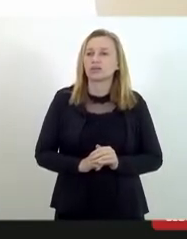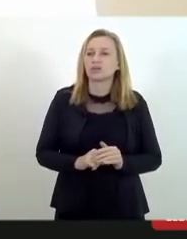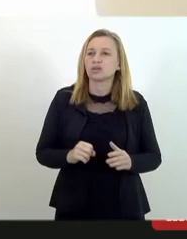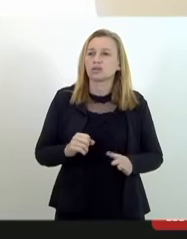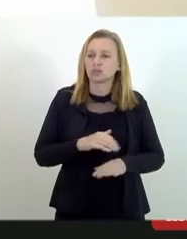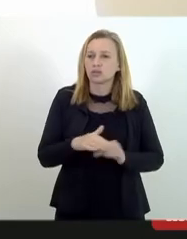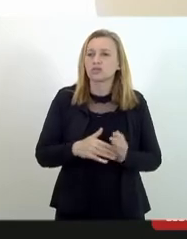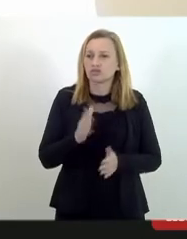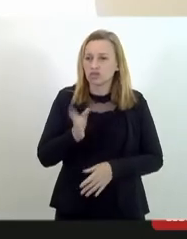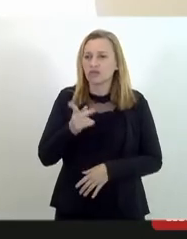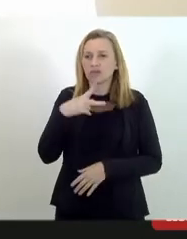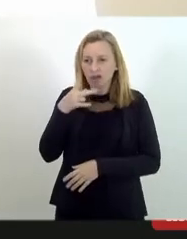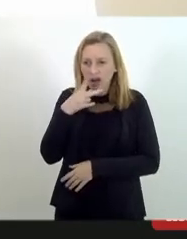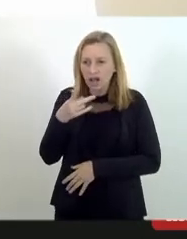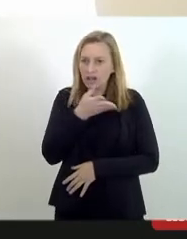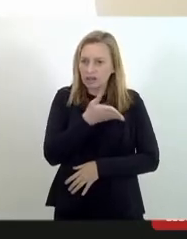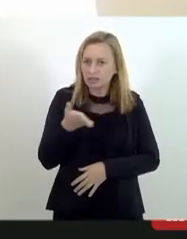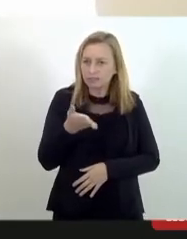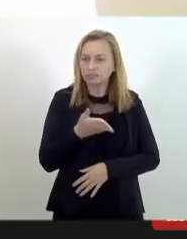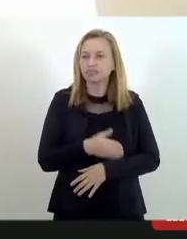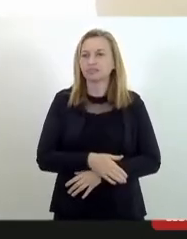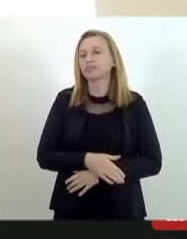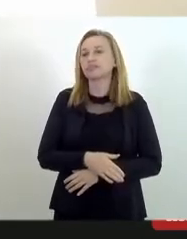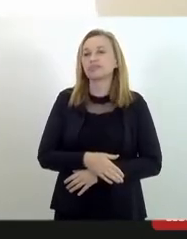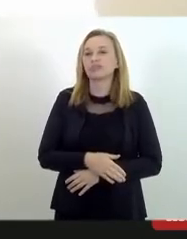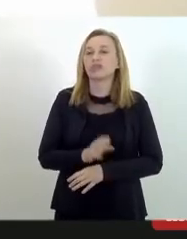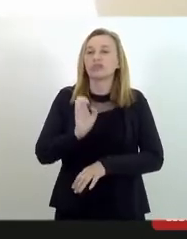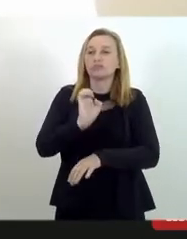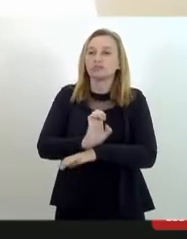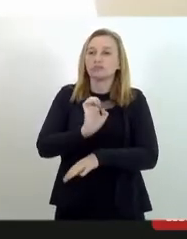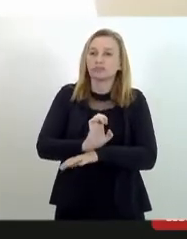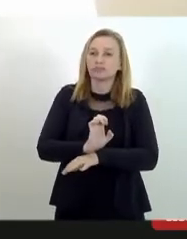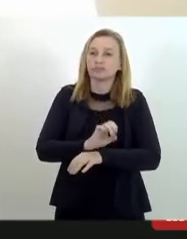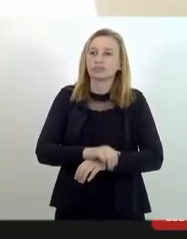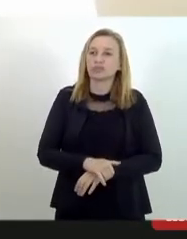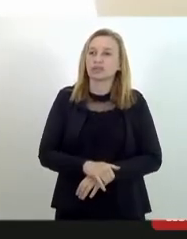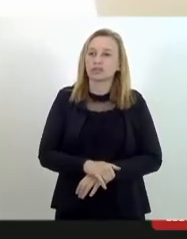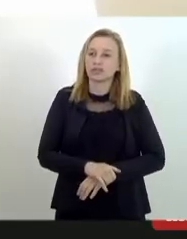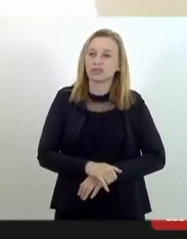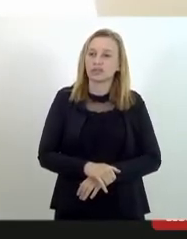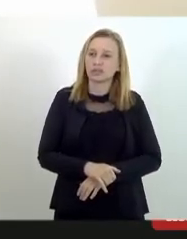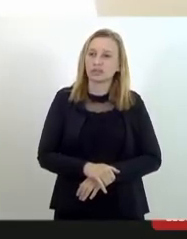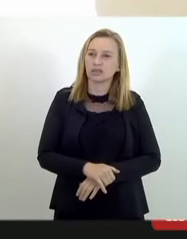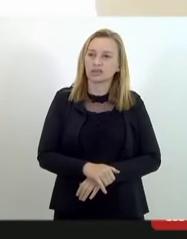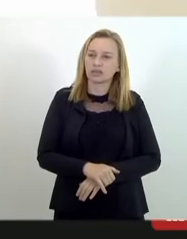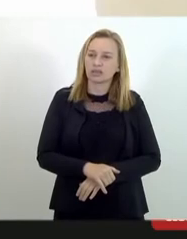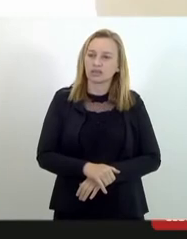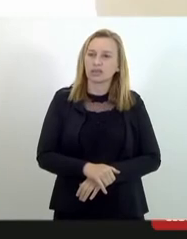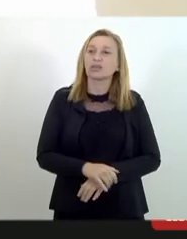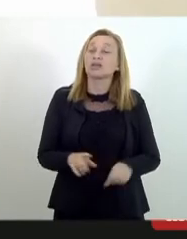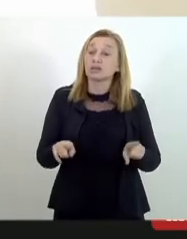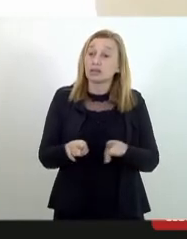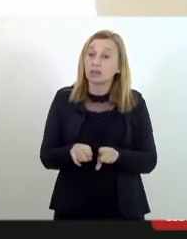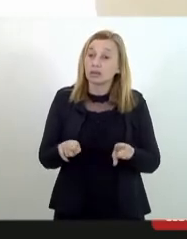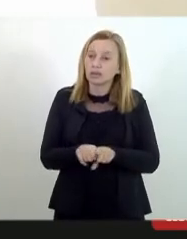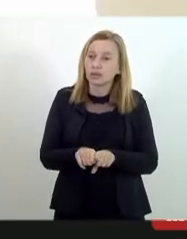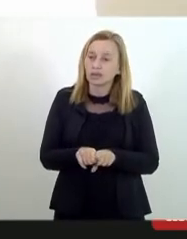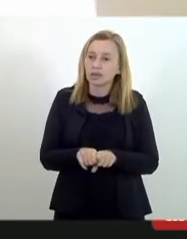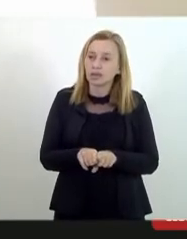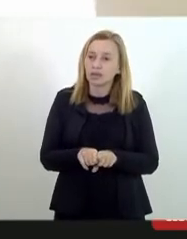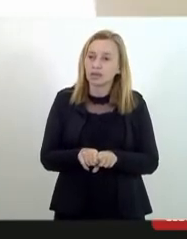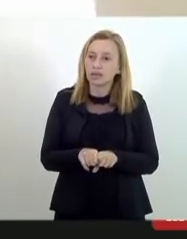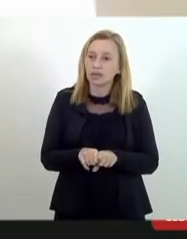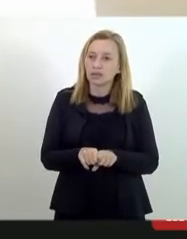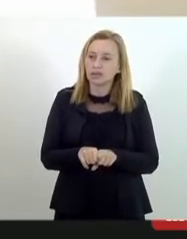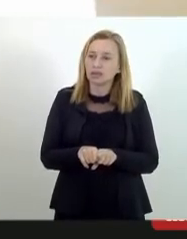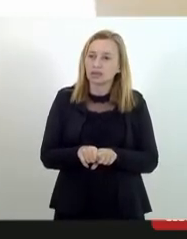e há de ser implementado e pulverizado pelo Estado em núcleos e centros de atendimento à violência, mas também nas portas de